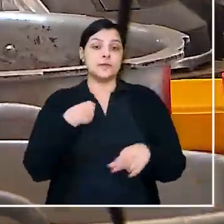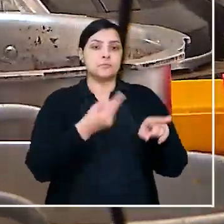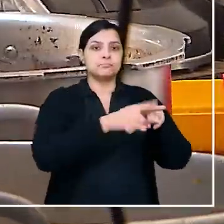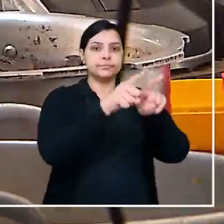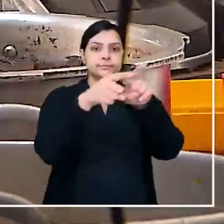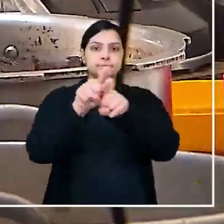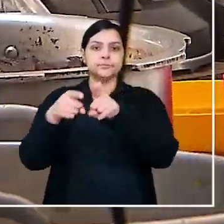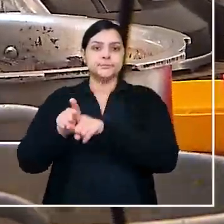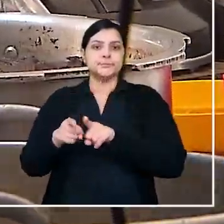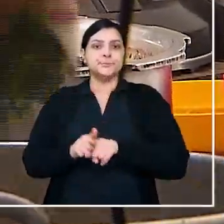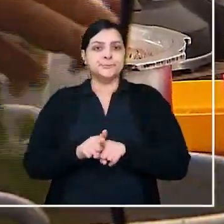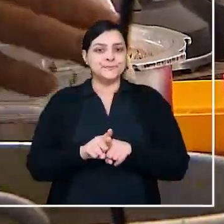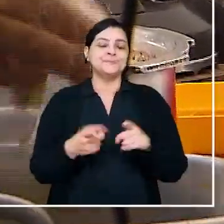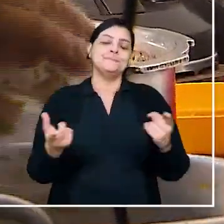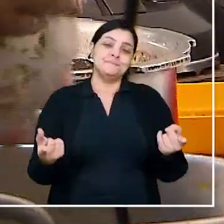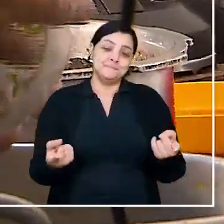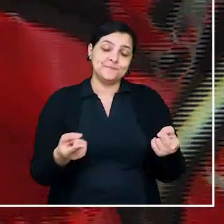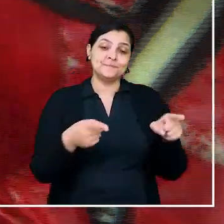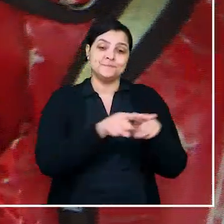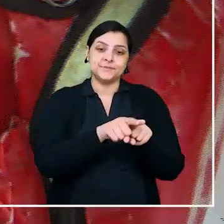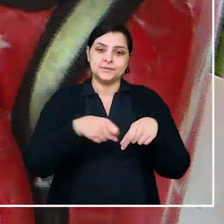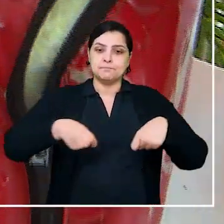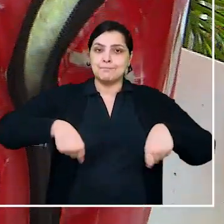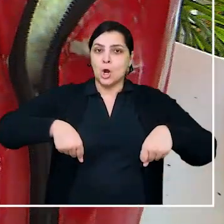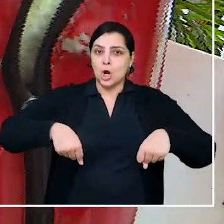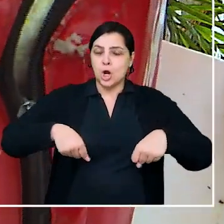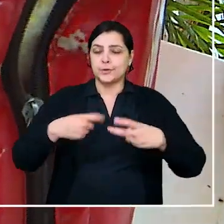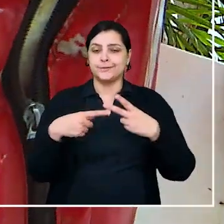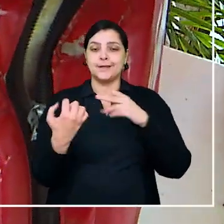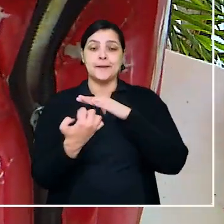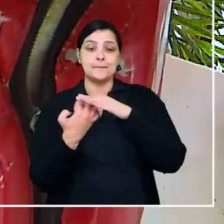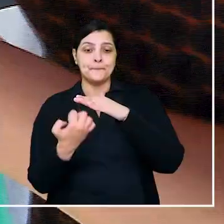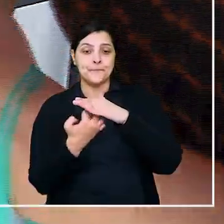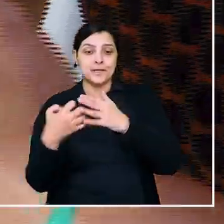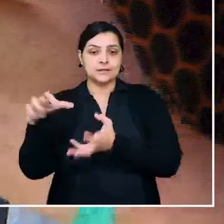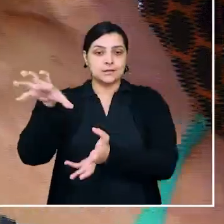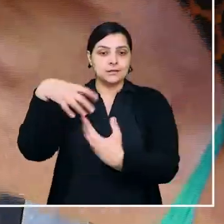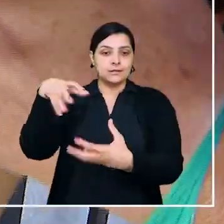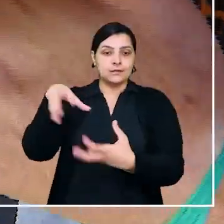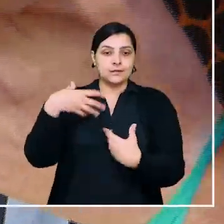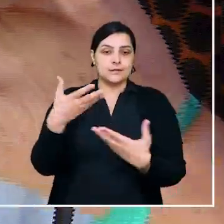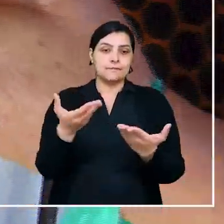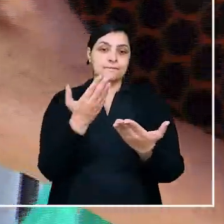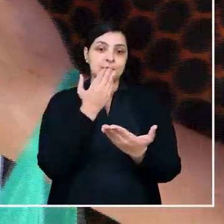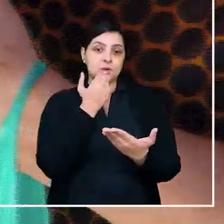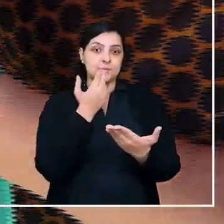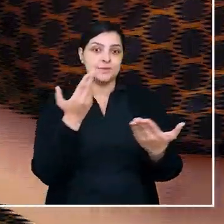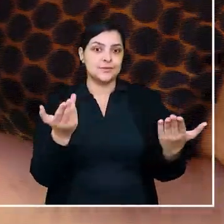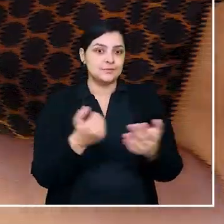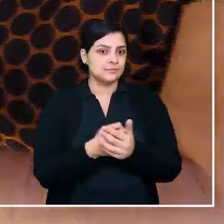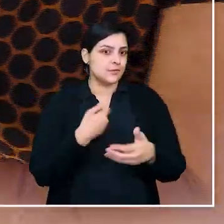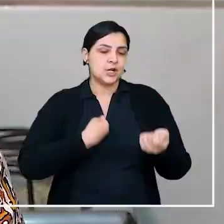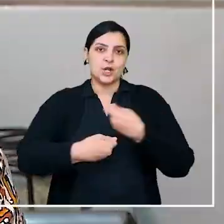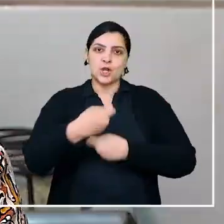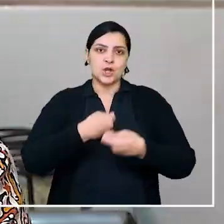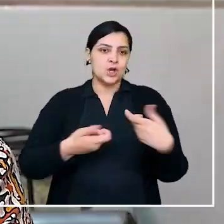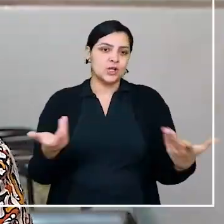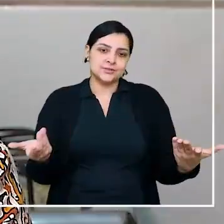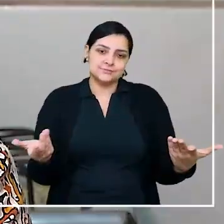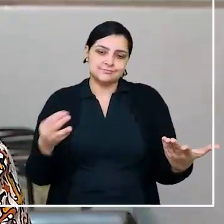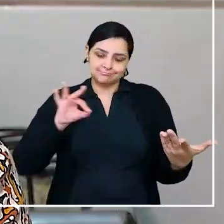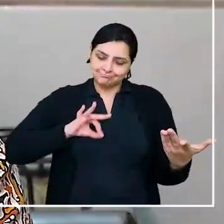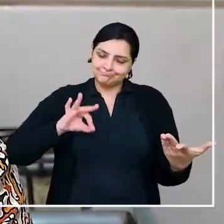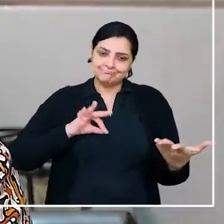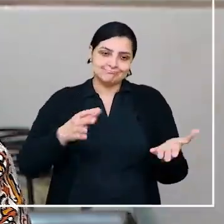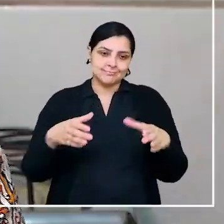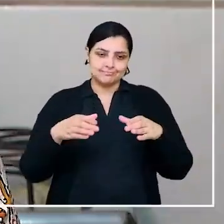parcerias. Parcerias com motoboy, empresas, fornecedores de alimentos. É meu negócio, minha fonte